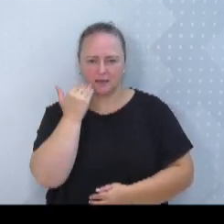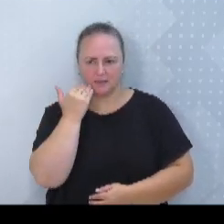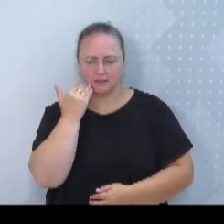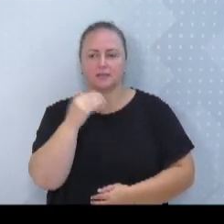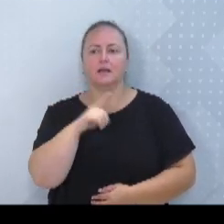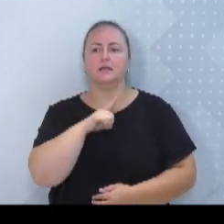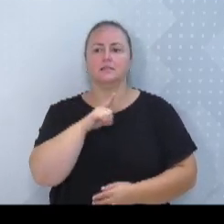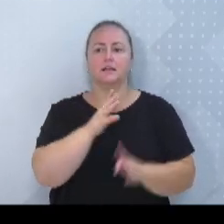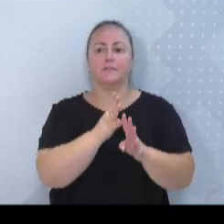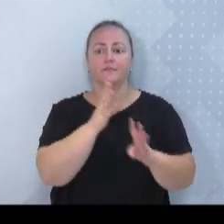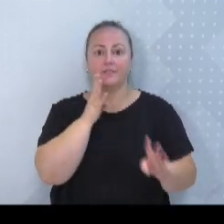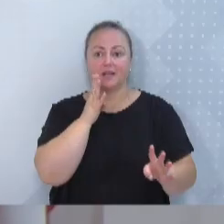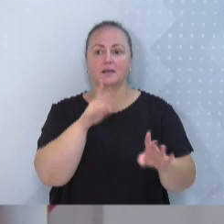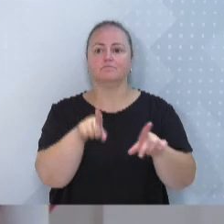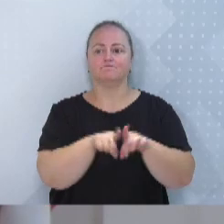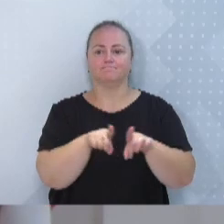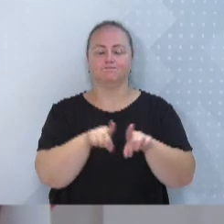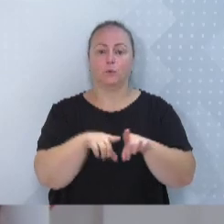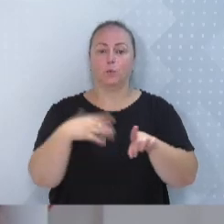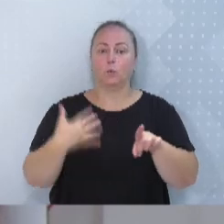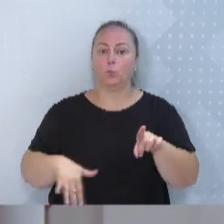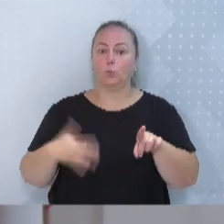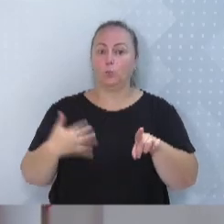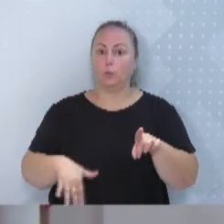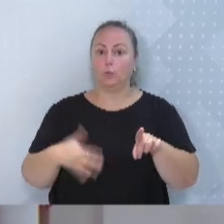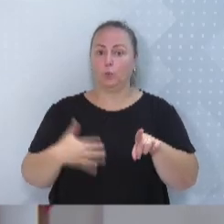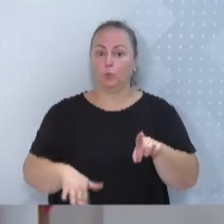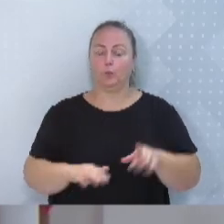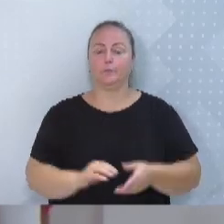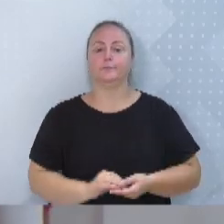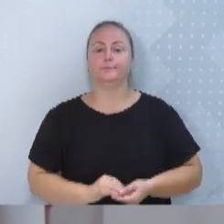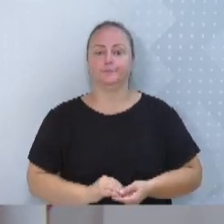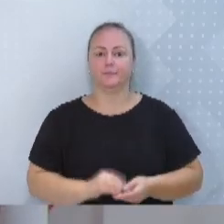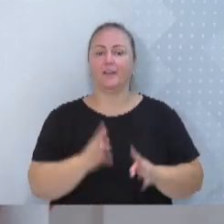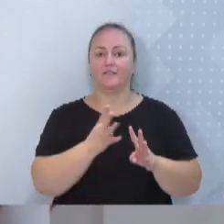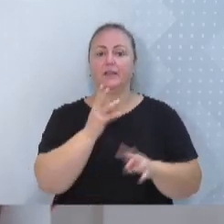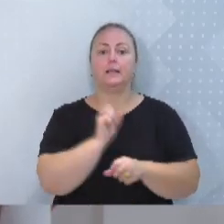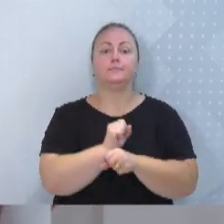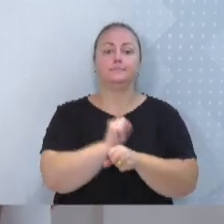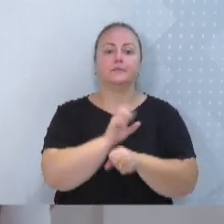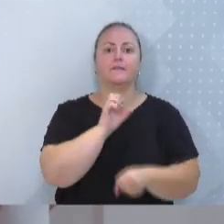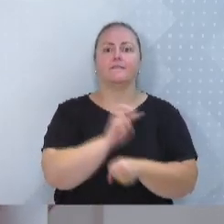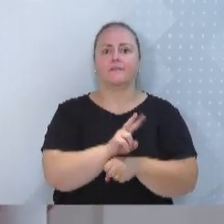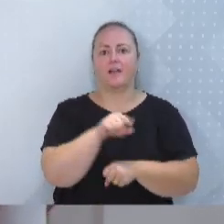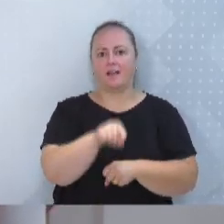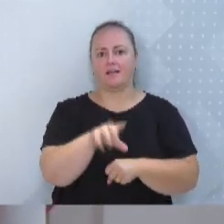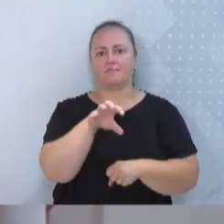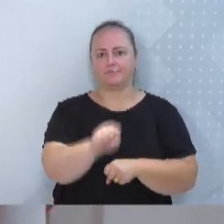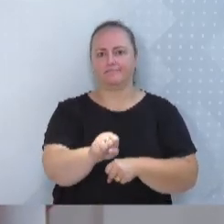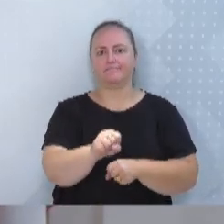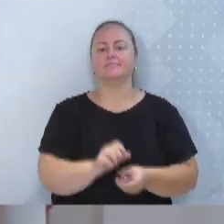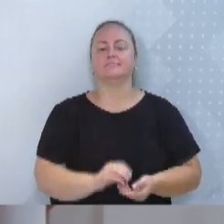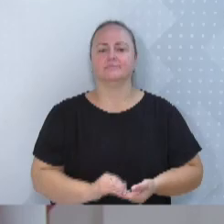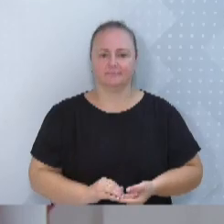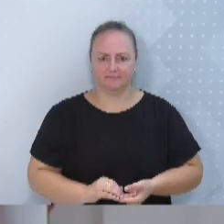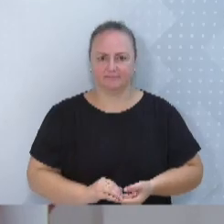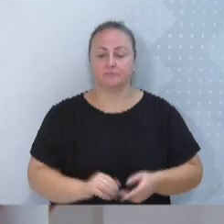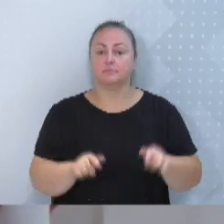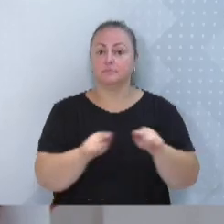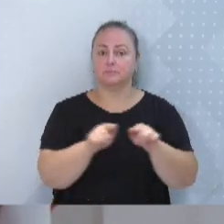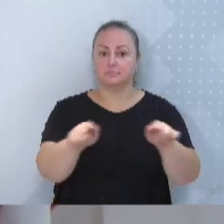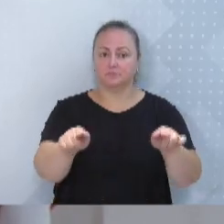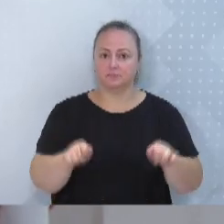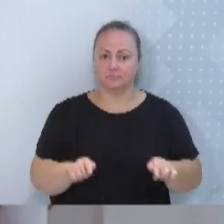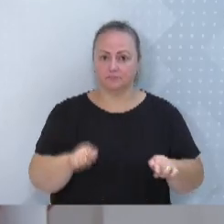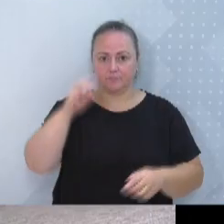demanda reprimida também bem alta. Participamos de uma reunião com a vice-prefeita Maria Regina, em seu gabinete, onde